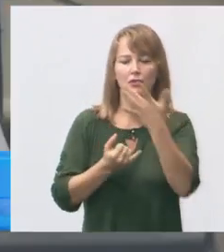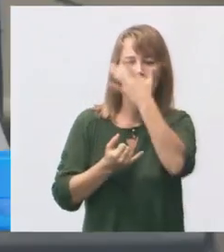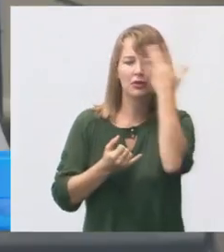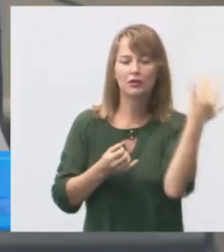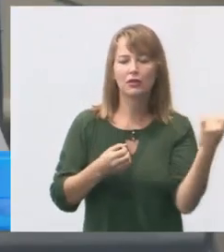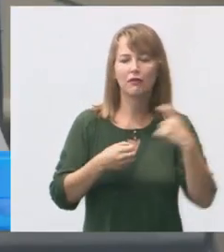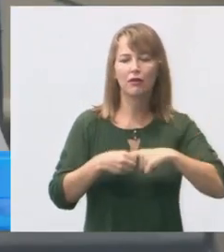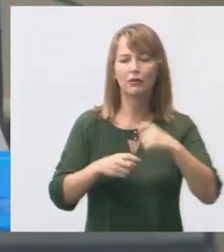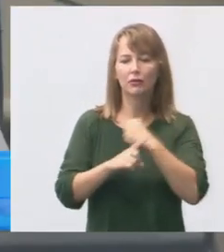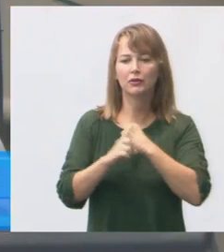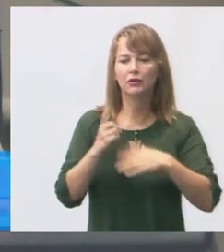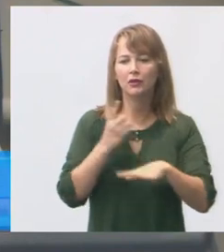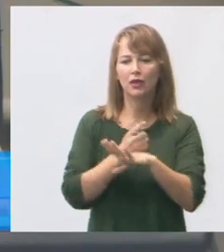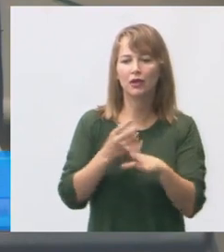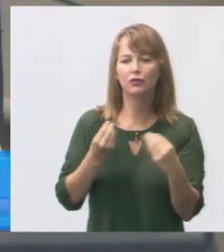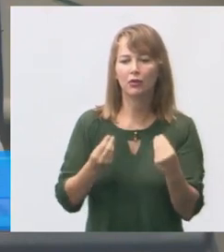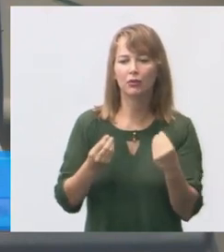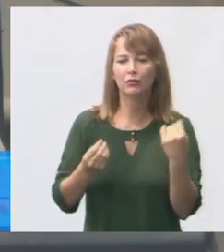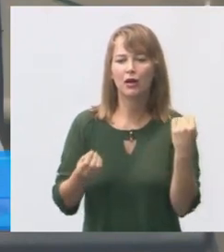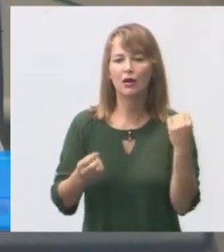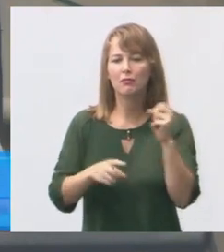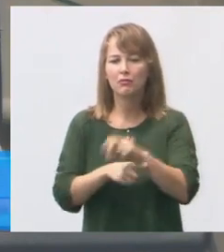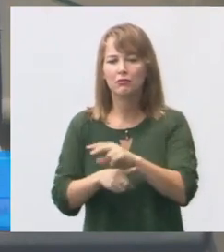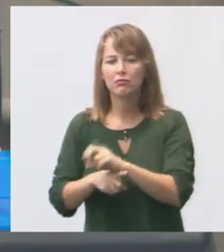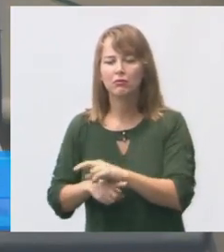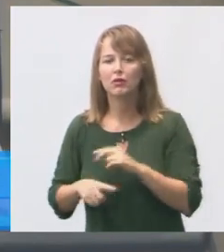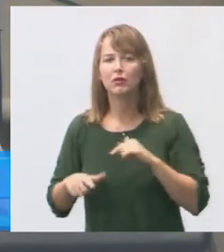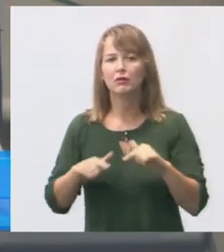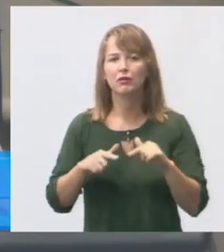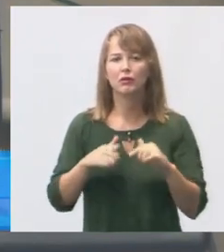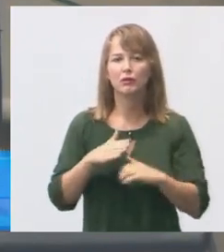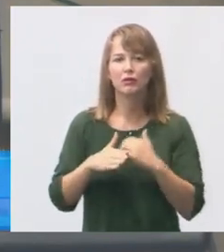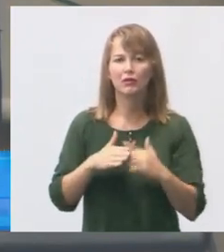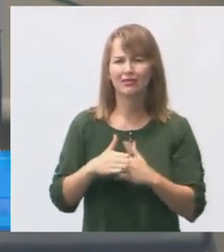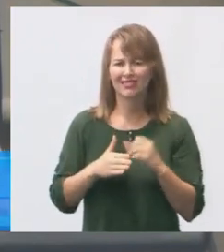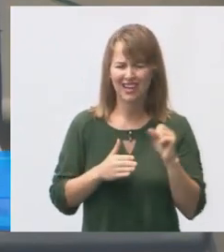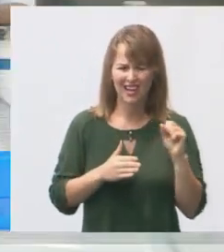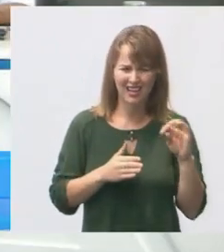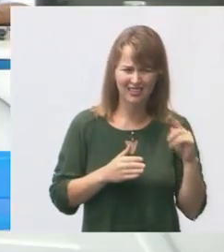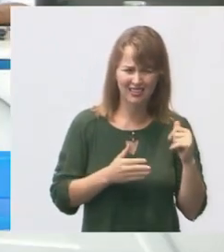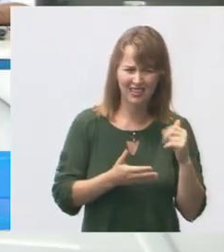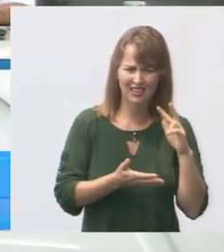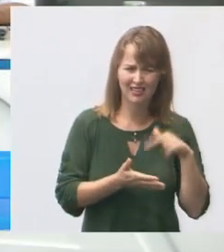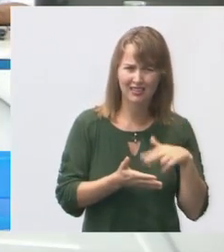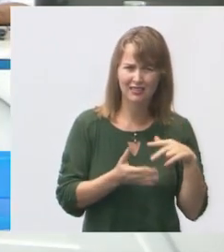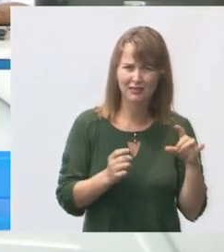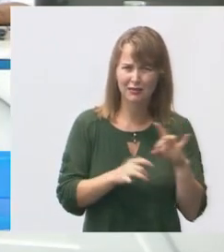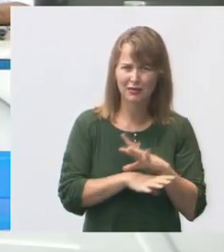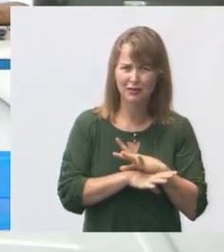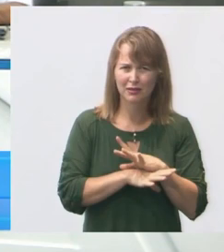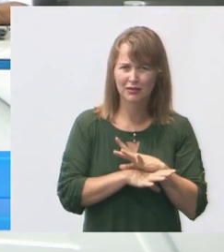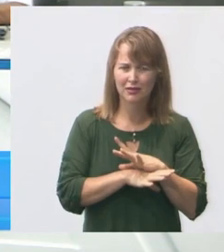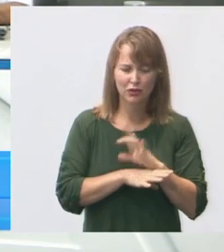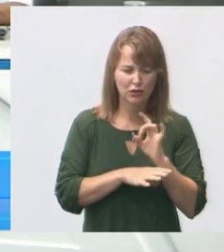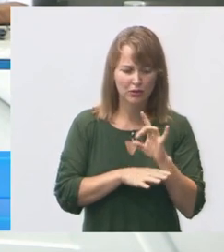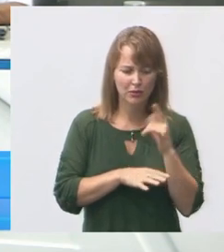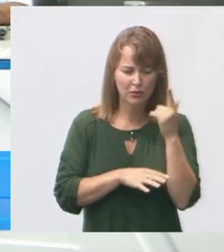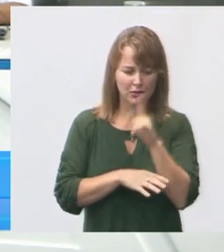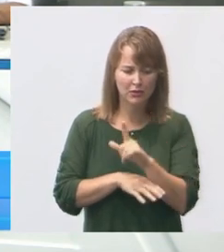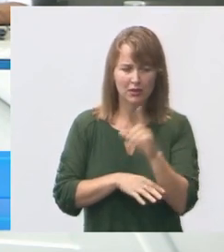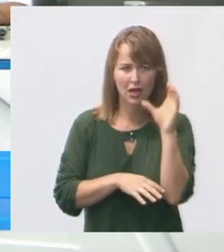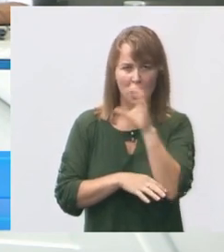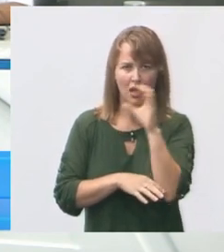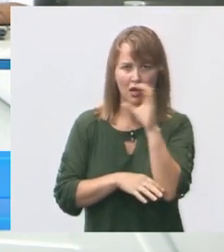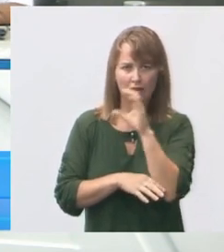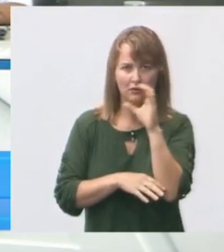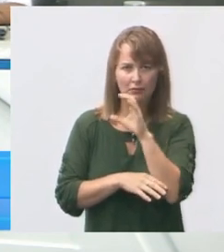prisional. Vereador Davi, para a leitura da ata da reunião anterior. por lida na forma disponibilizada, só para a gente ganhar agilidade?